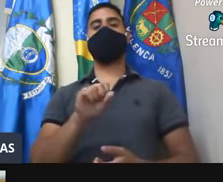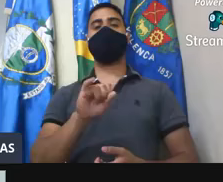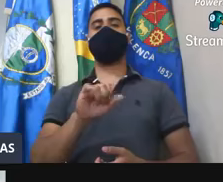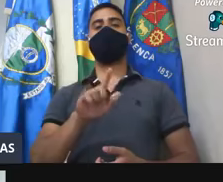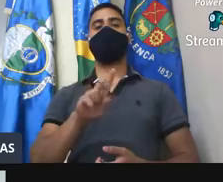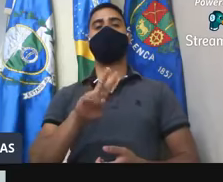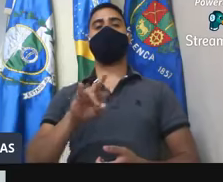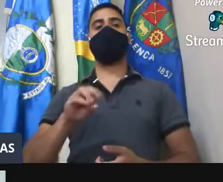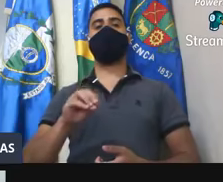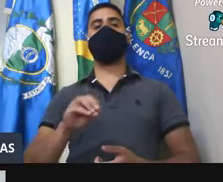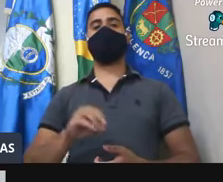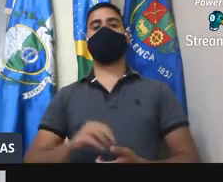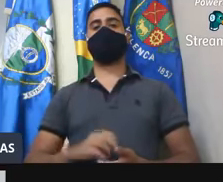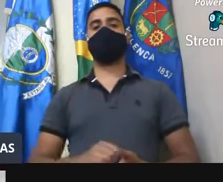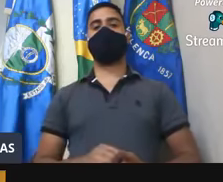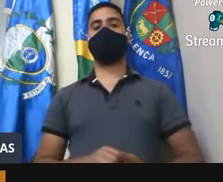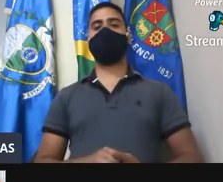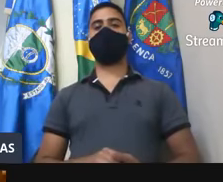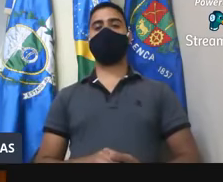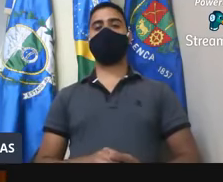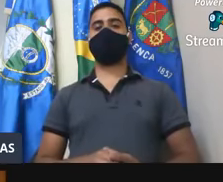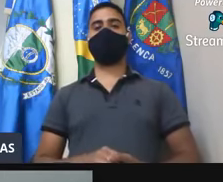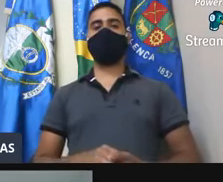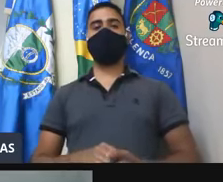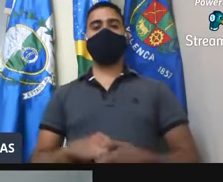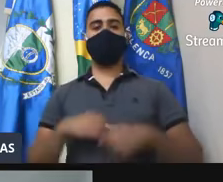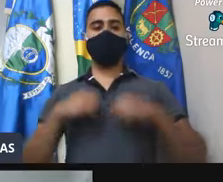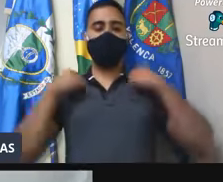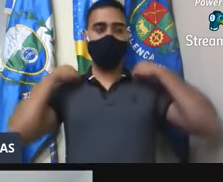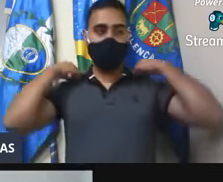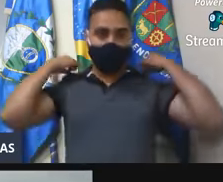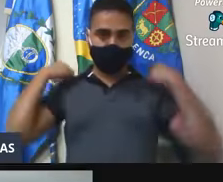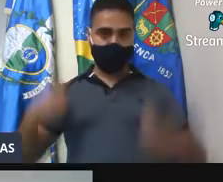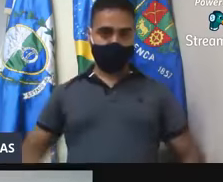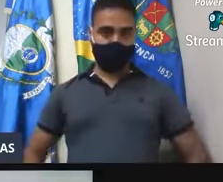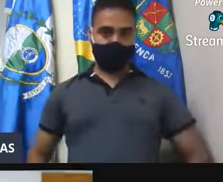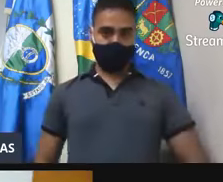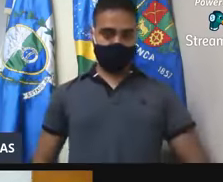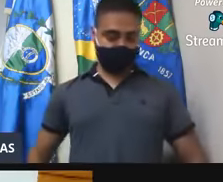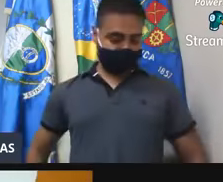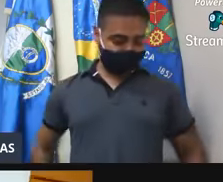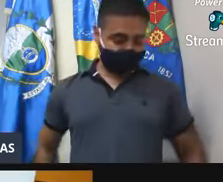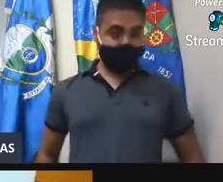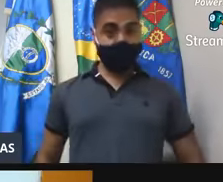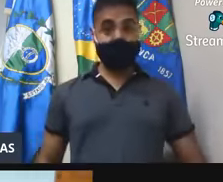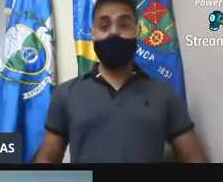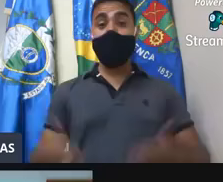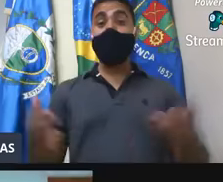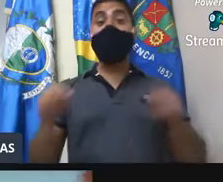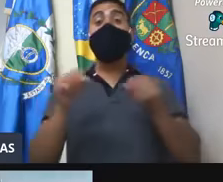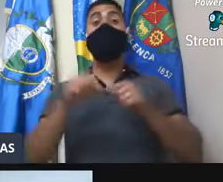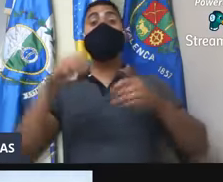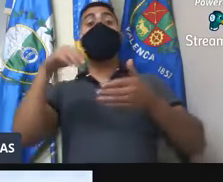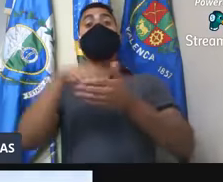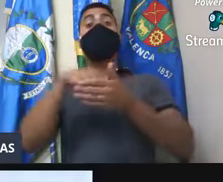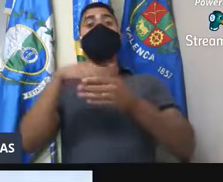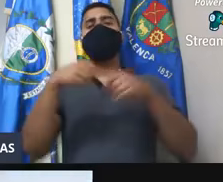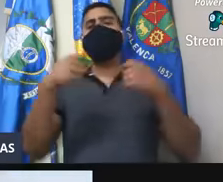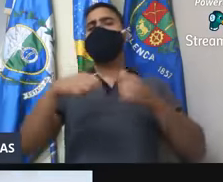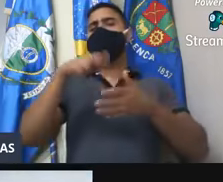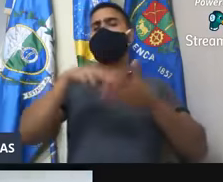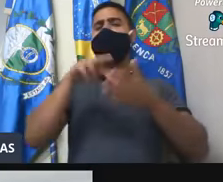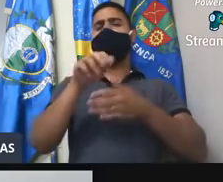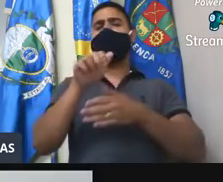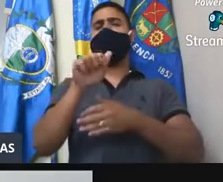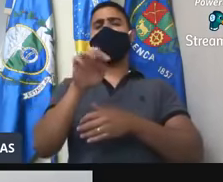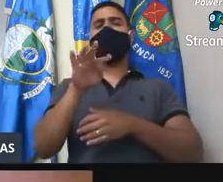Portado da Graça. Presente, presidente. Vamos votar em votação a dispensa da leitura da da ata da